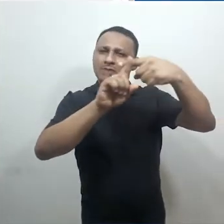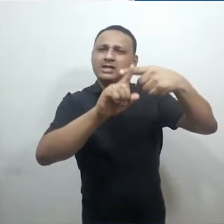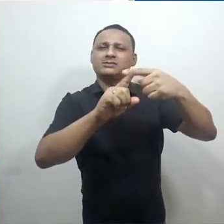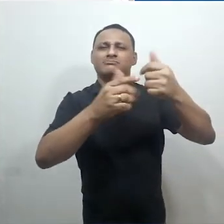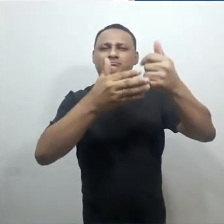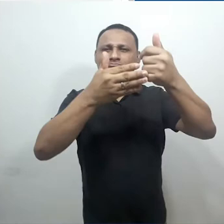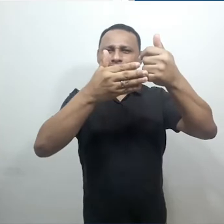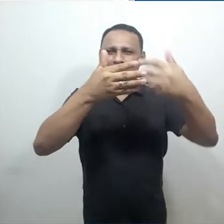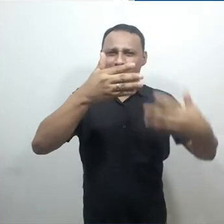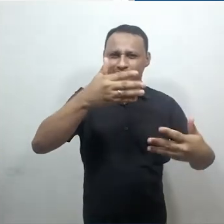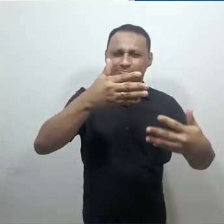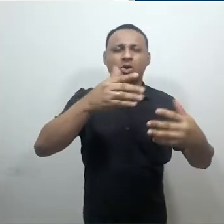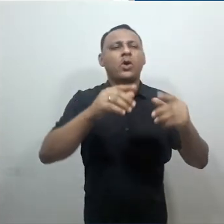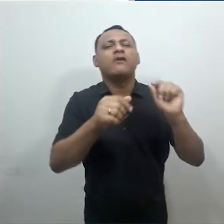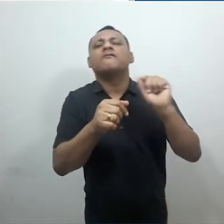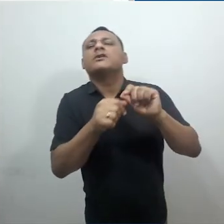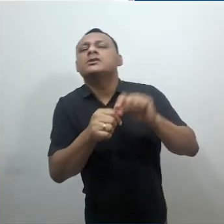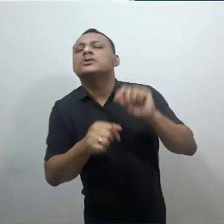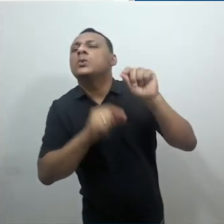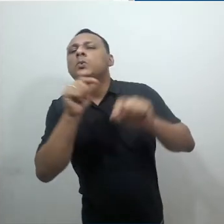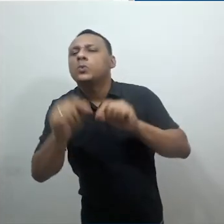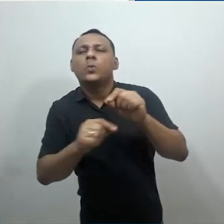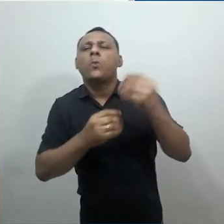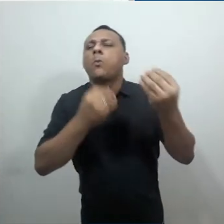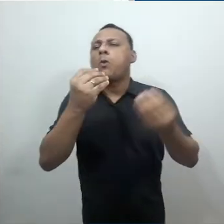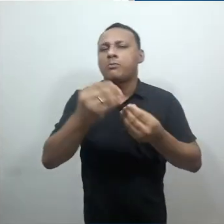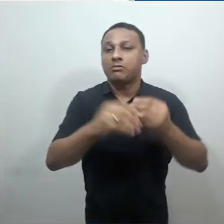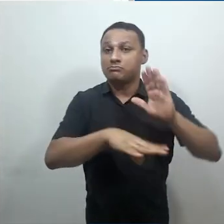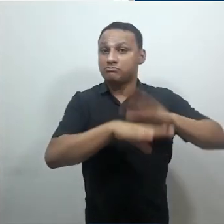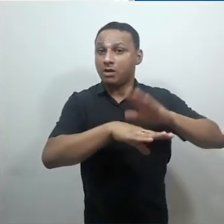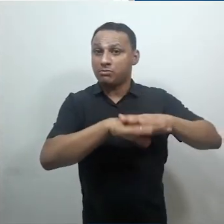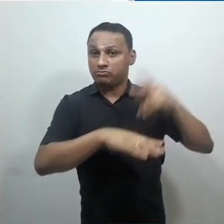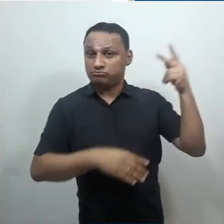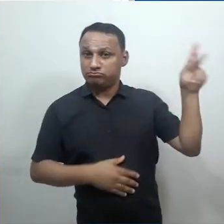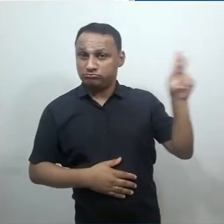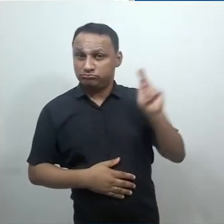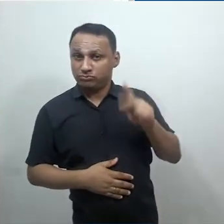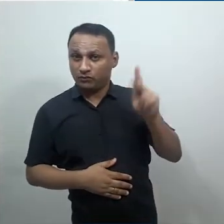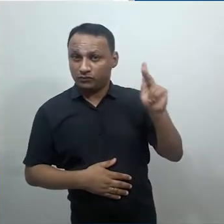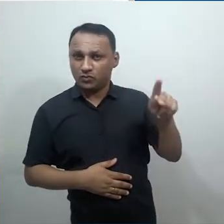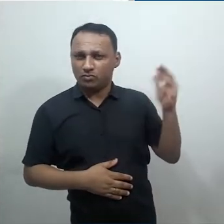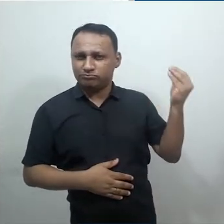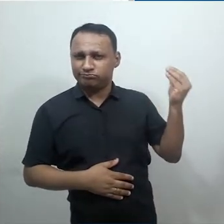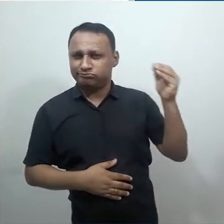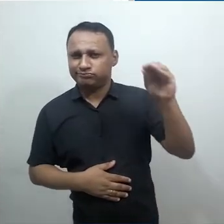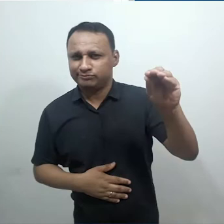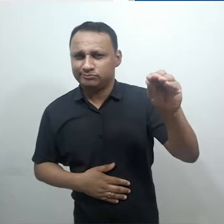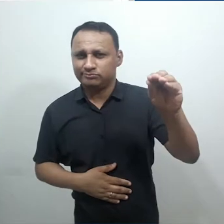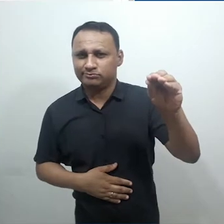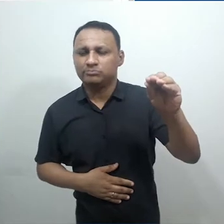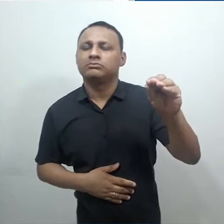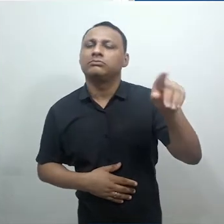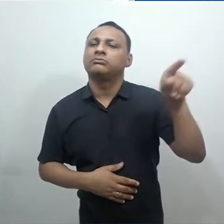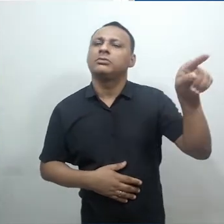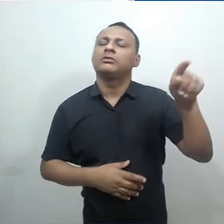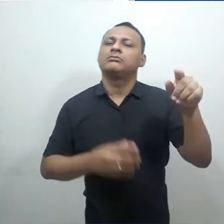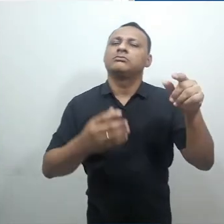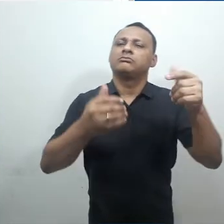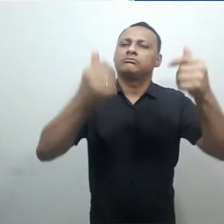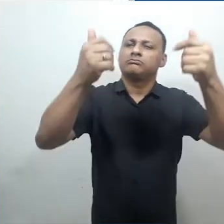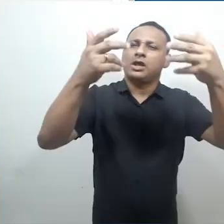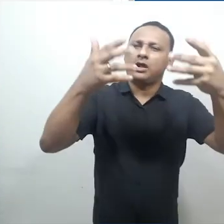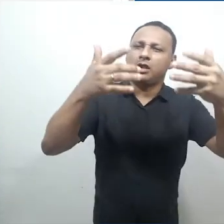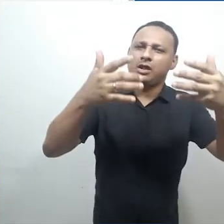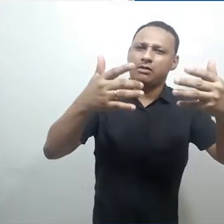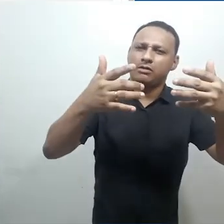como uma descrição do que é a atividade, dados inseridos pelo criador da atividade tarefa. E